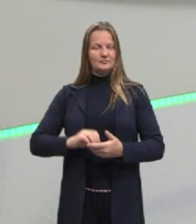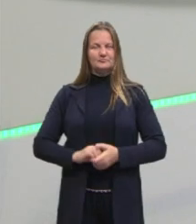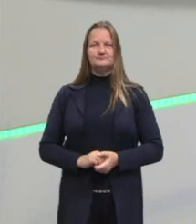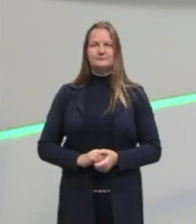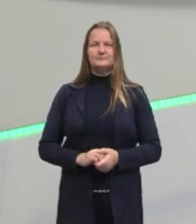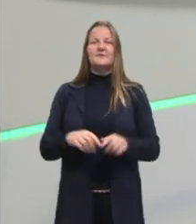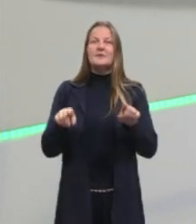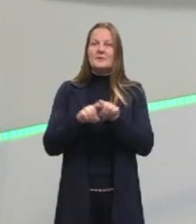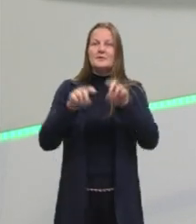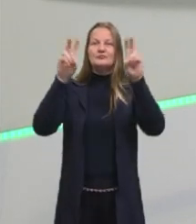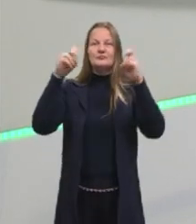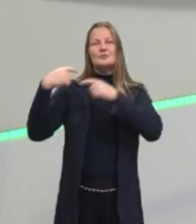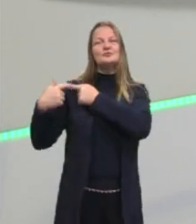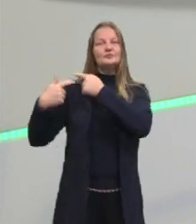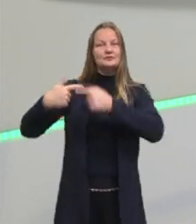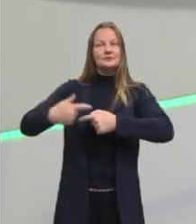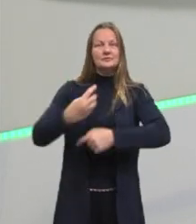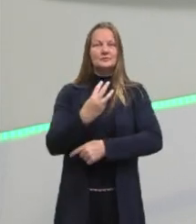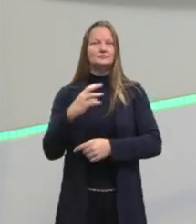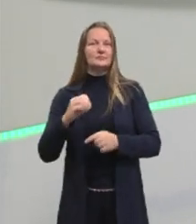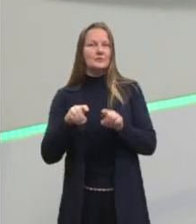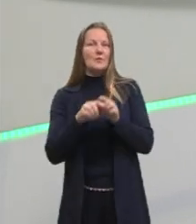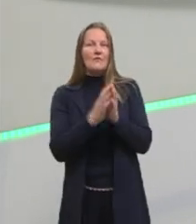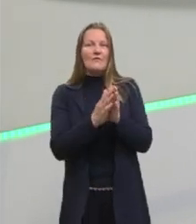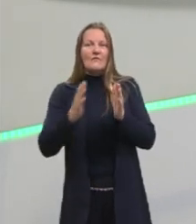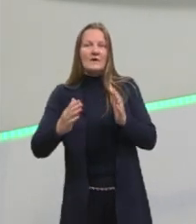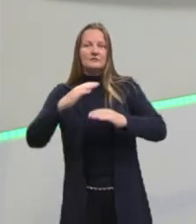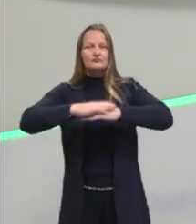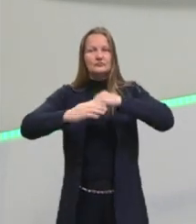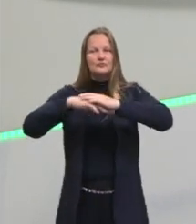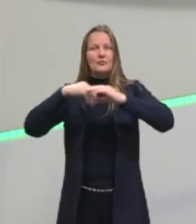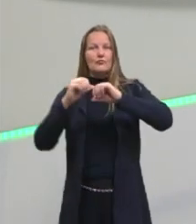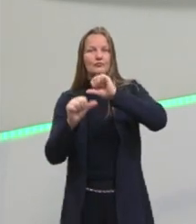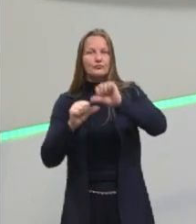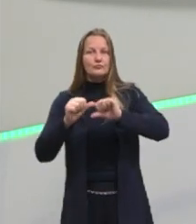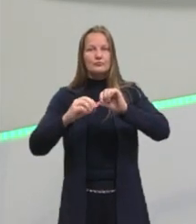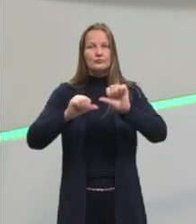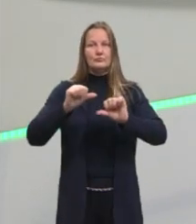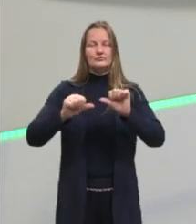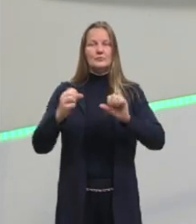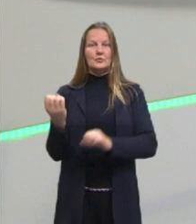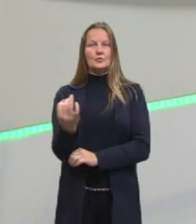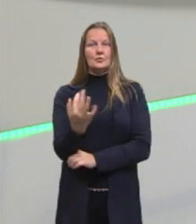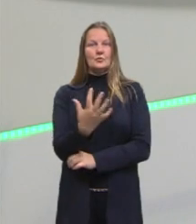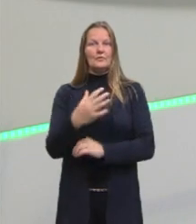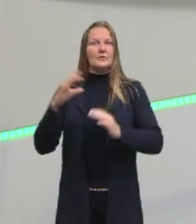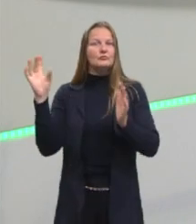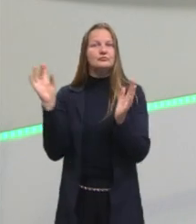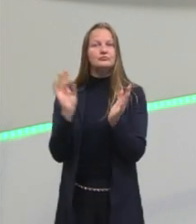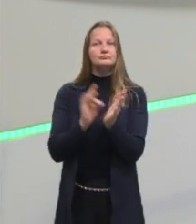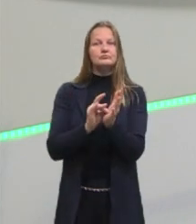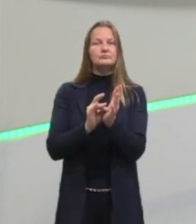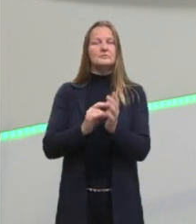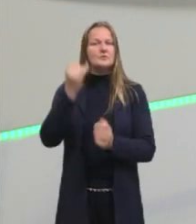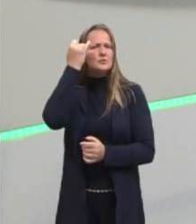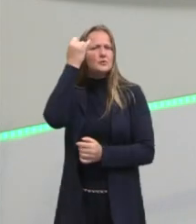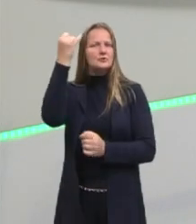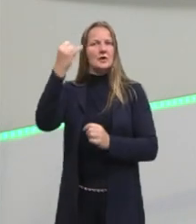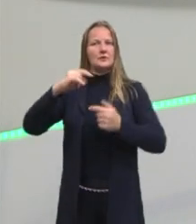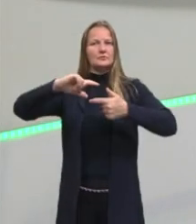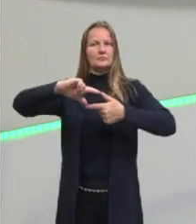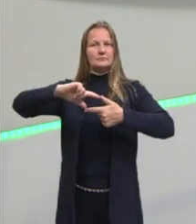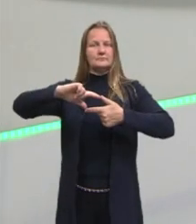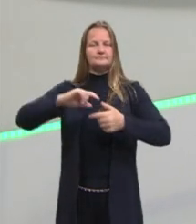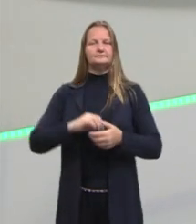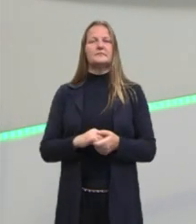Então, chamada geração de 30, ou também fase reconstrutiva, ela foi marcada por essa consolidação dos ideais modernistas,